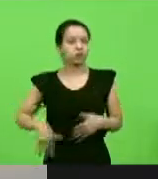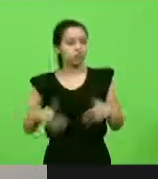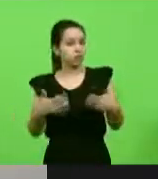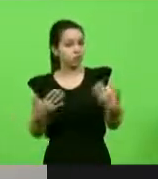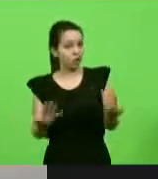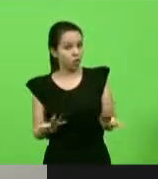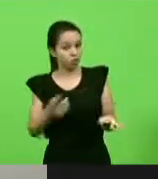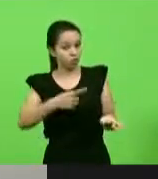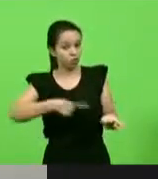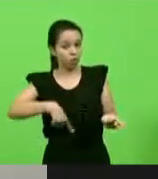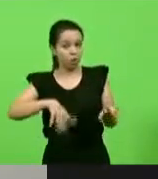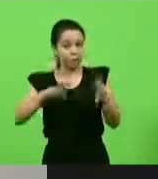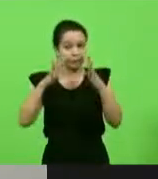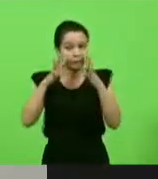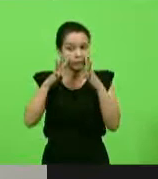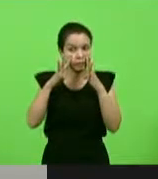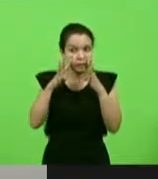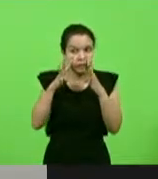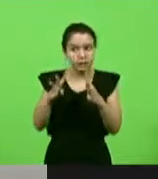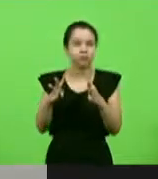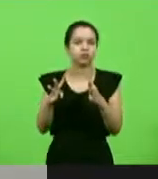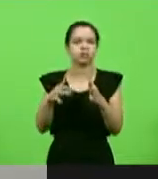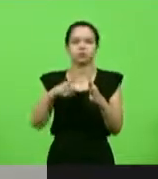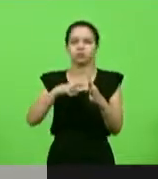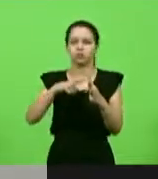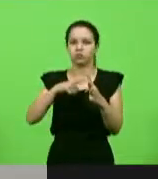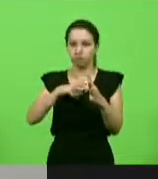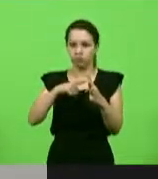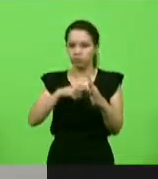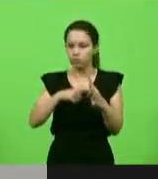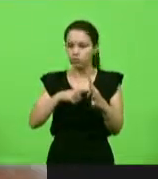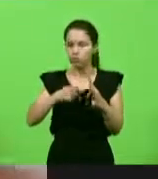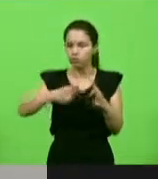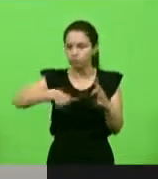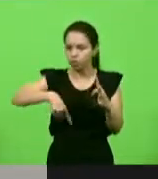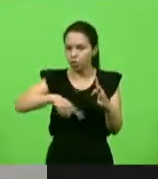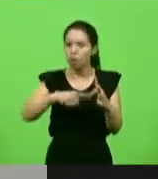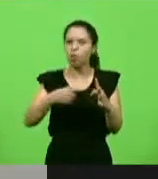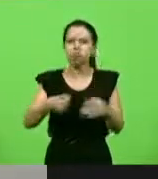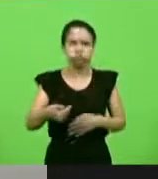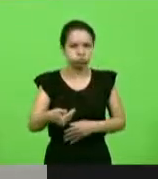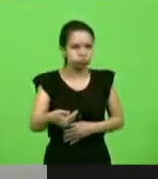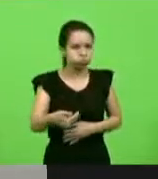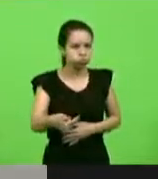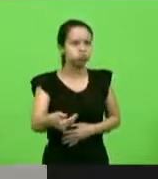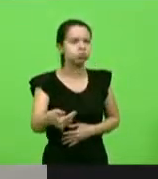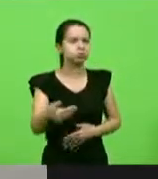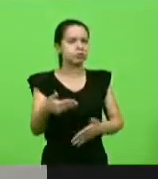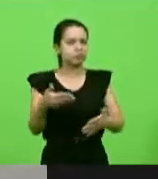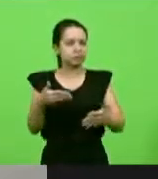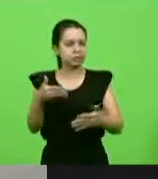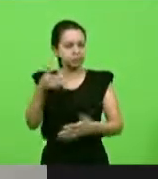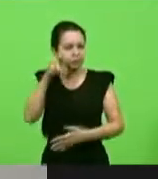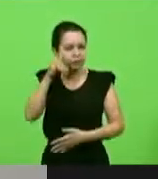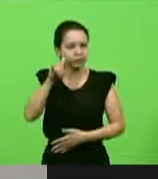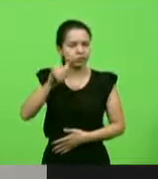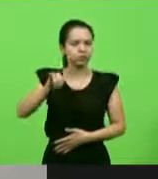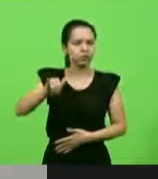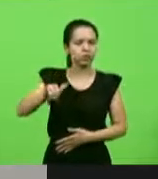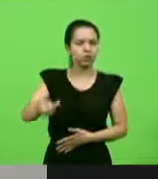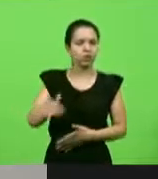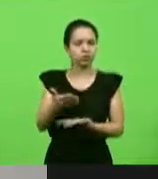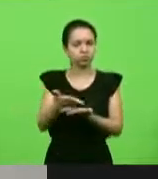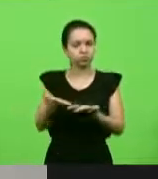nós estamos atentos a isso tudo para que nós possamos impedir de todas as formas que